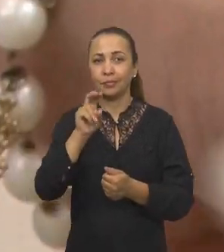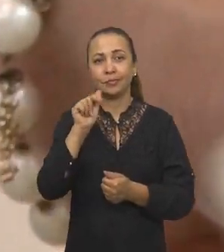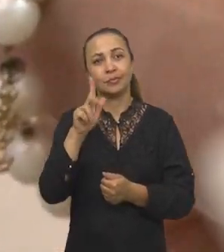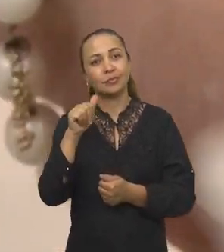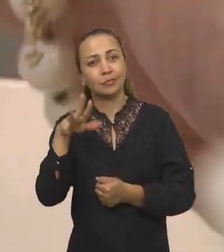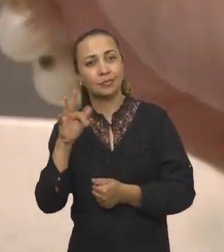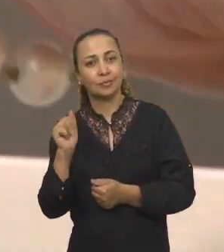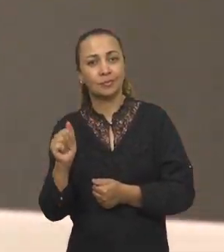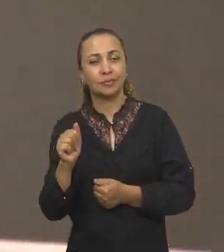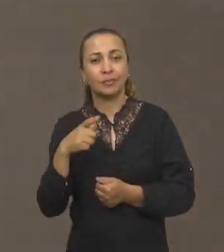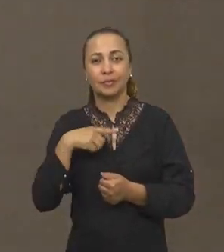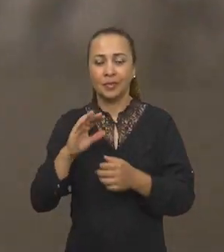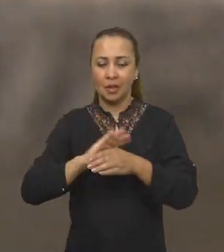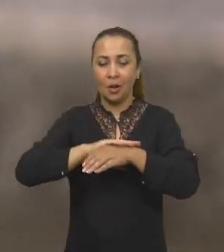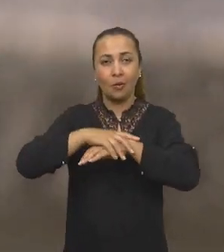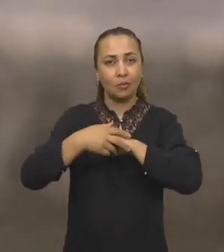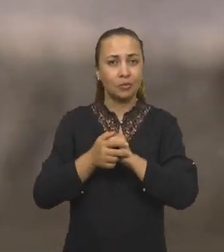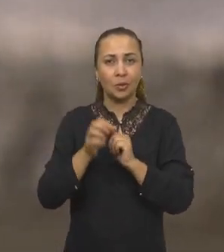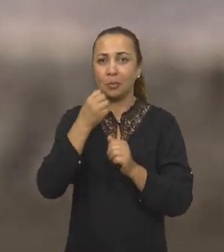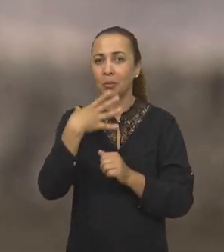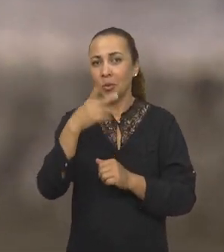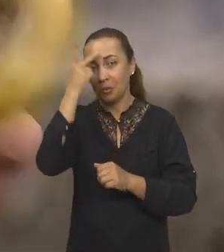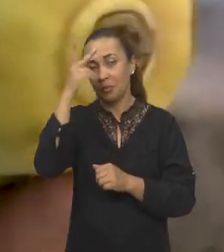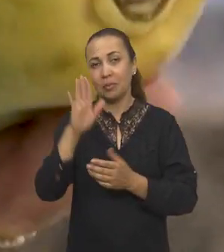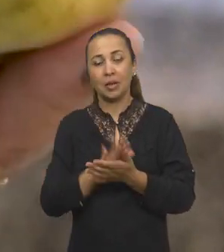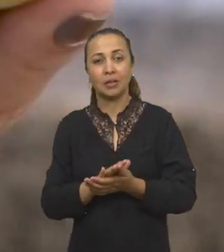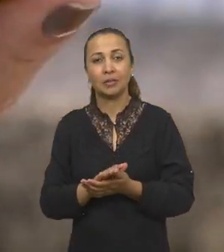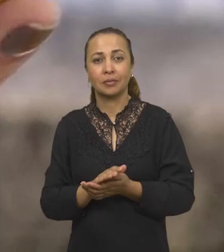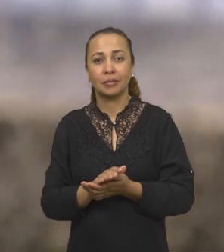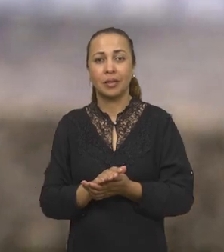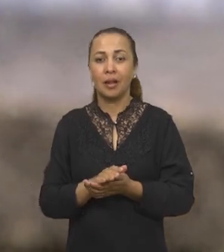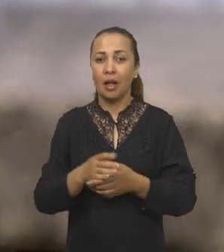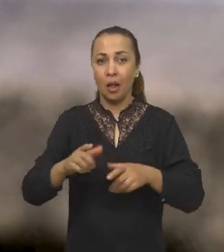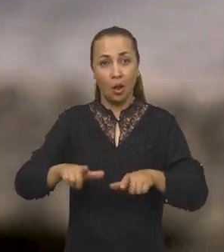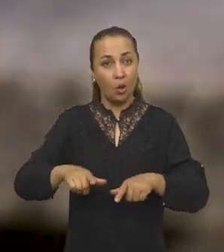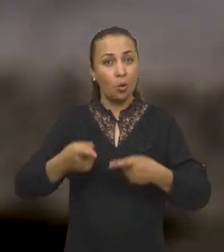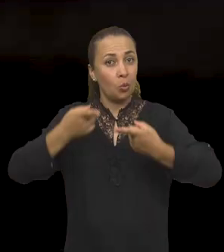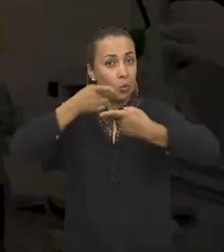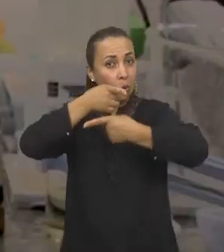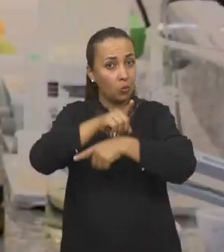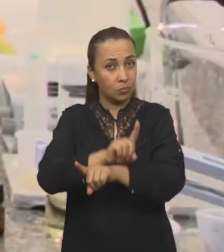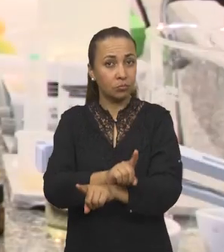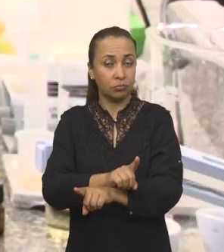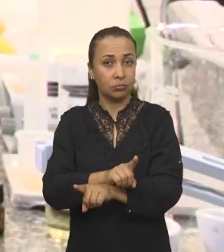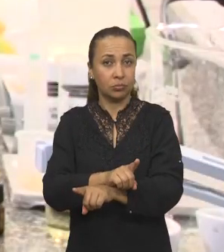esse revestimento tinha tanto a condição de combater